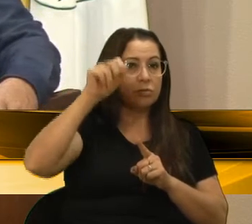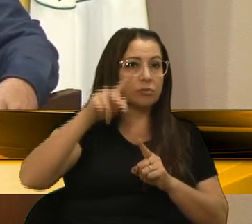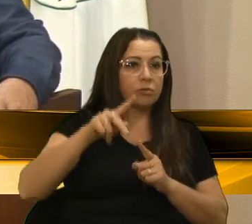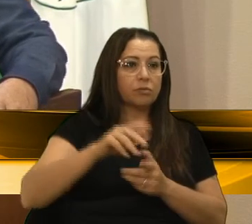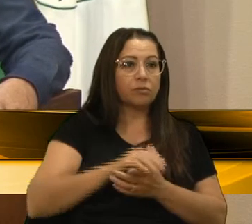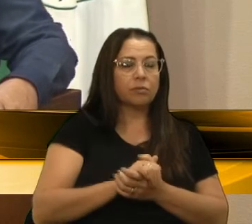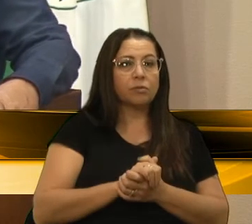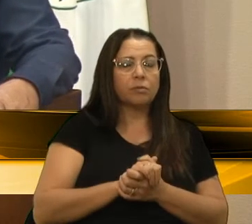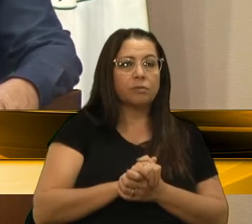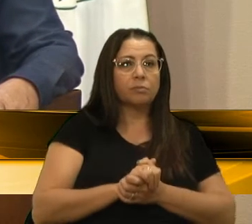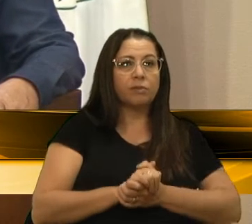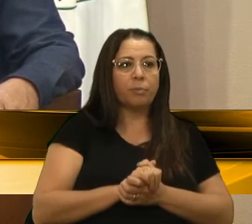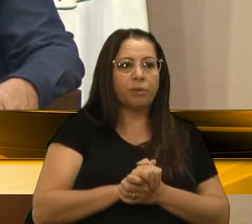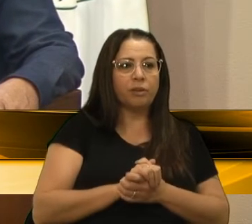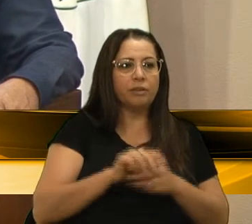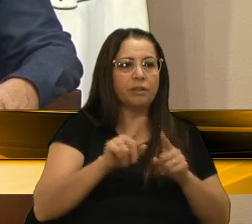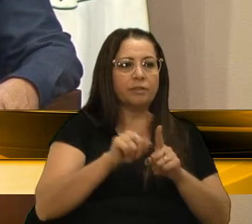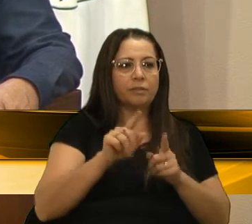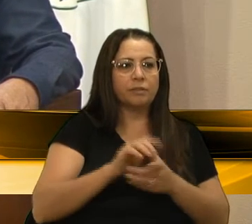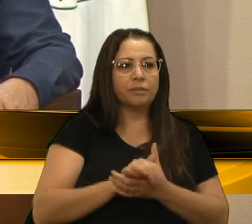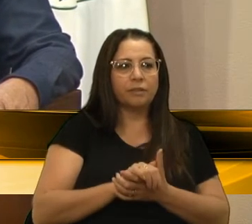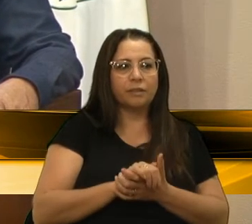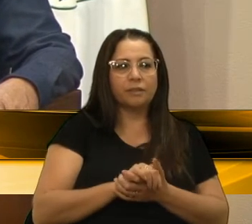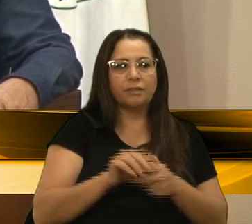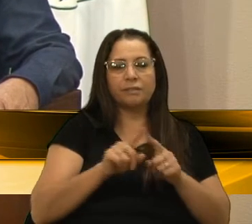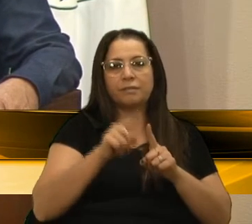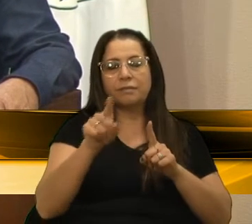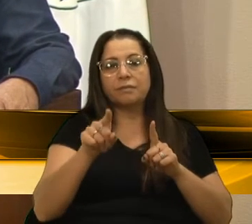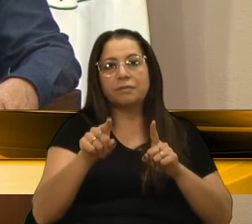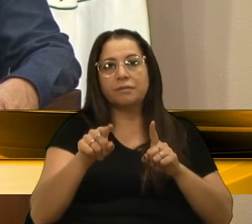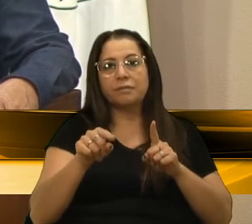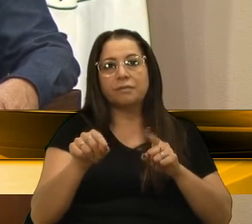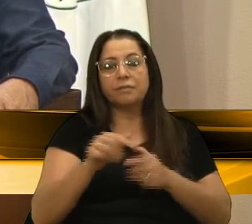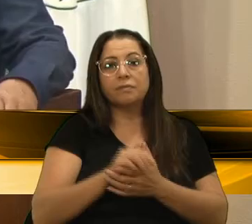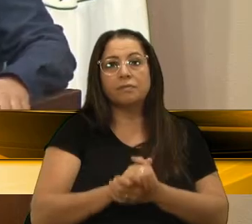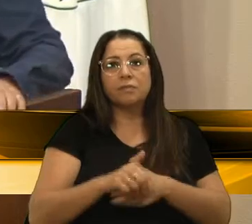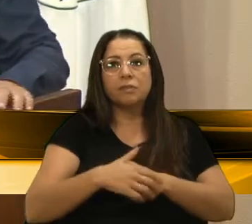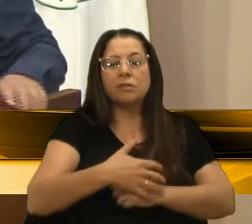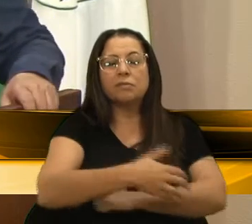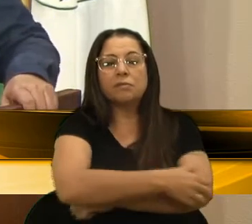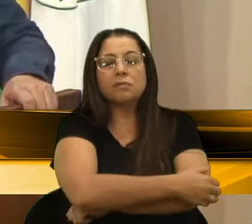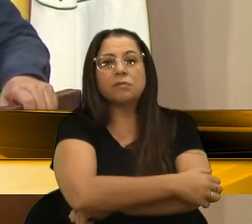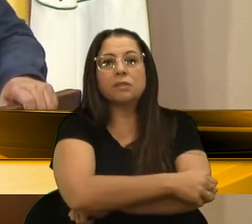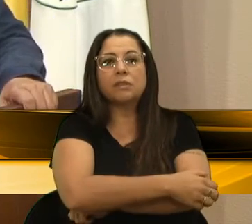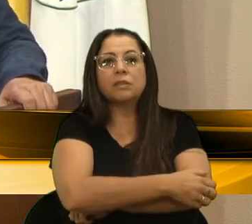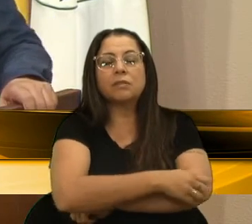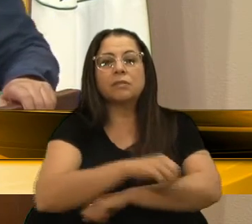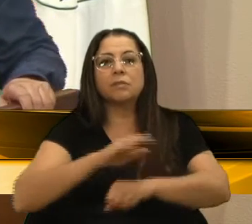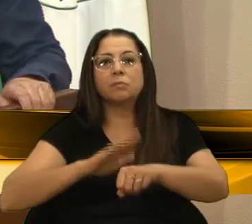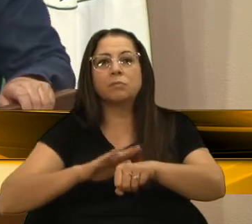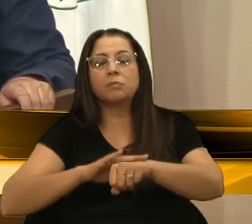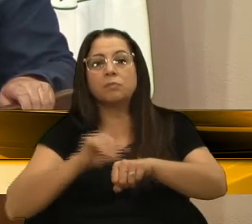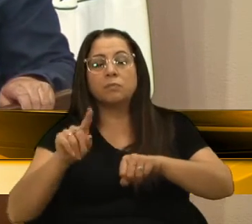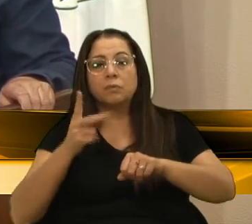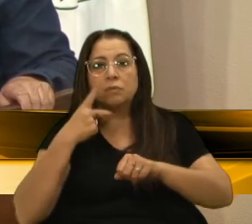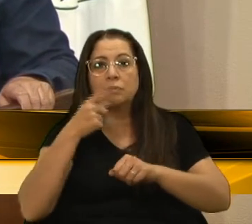anos, 36 anos de trabalho prestado à prefeitura, então por isso que nesse momento, eu quero só,